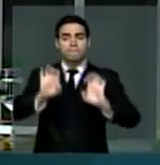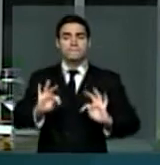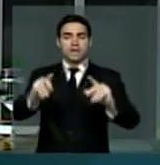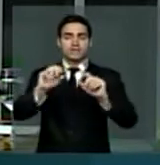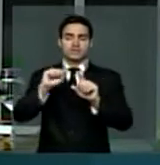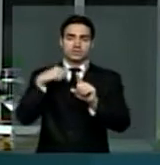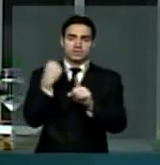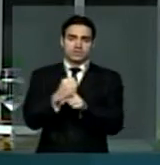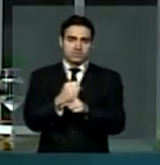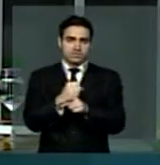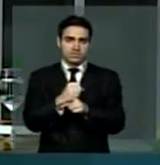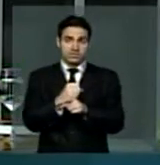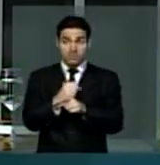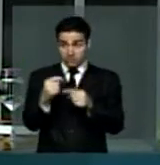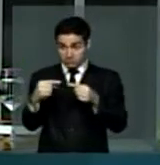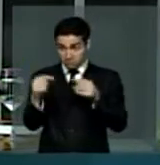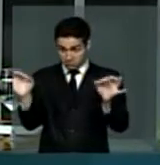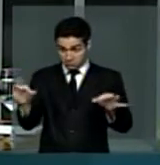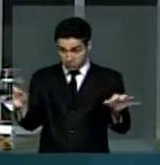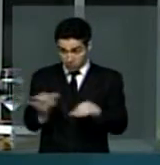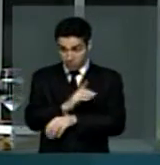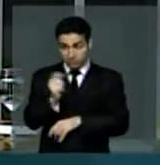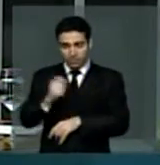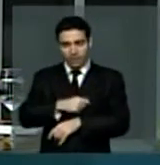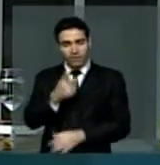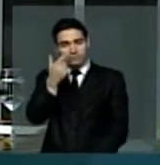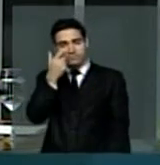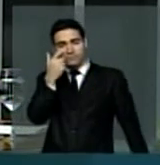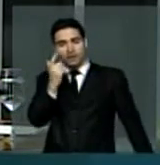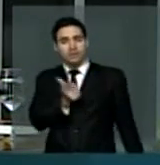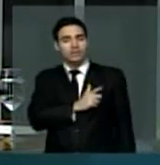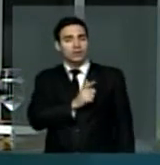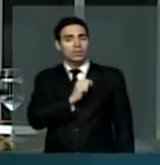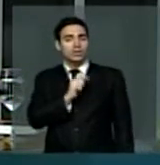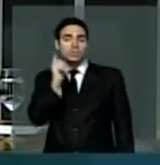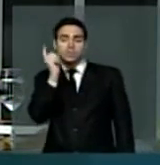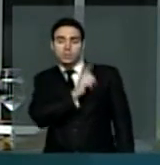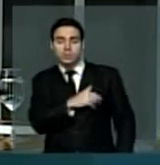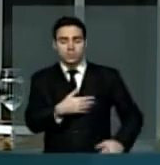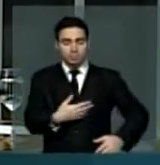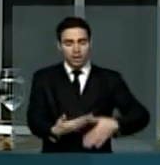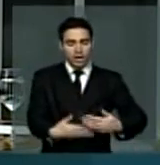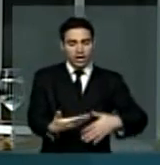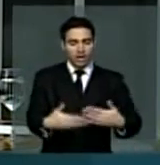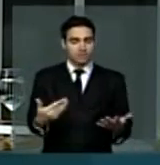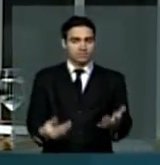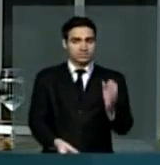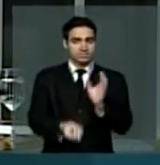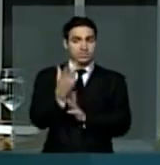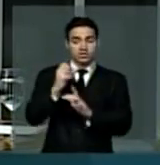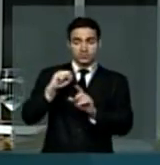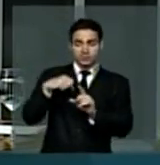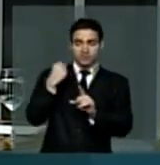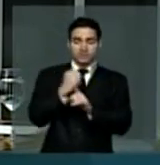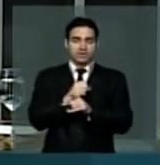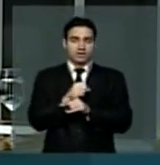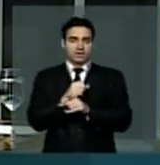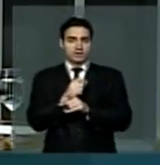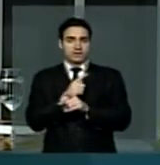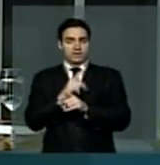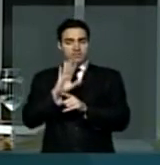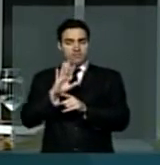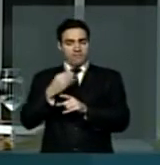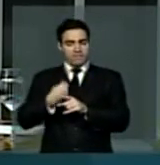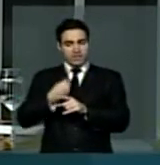através dela vemos a possibilidade de construção da sociedade do bem